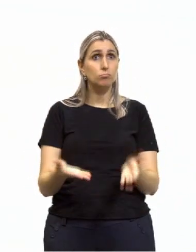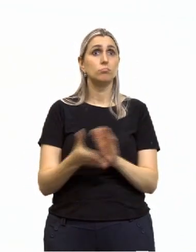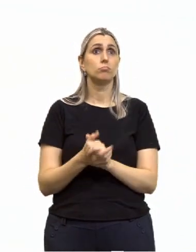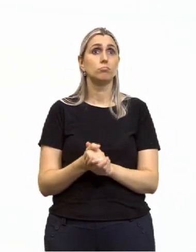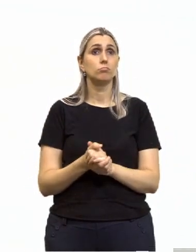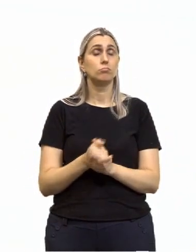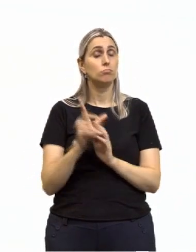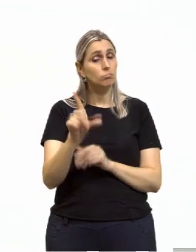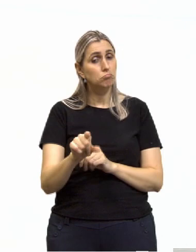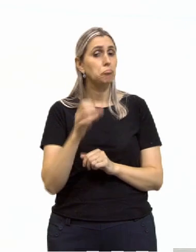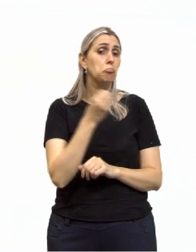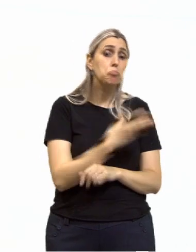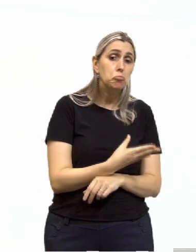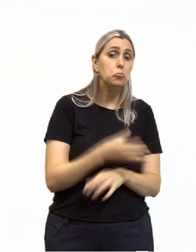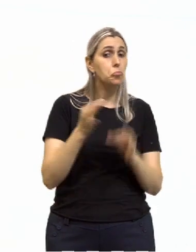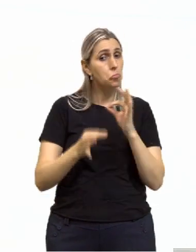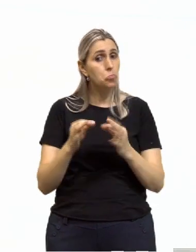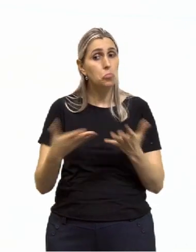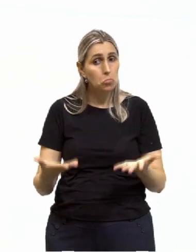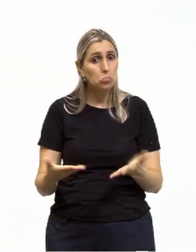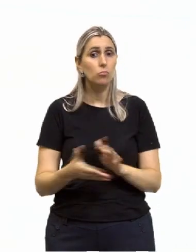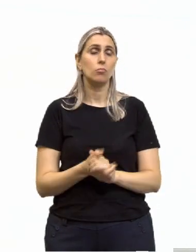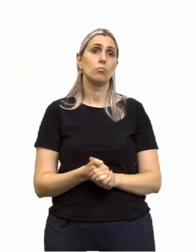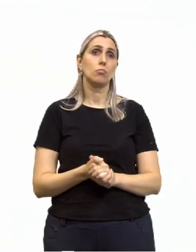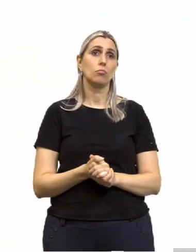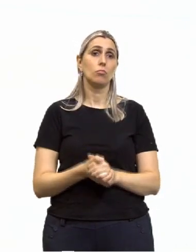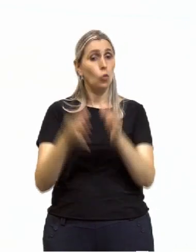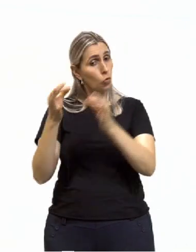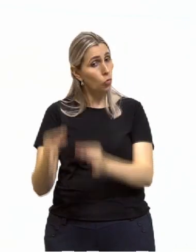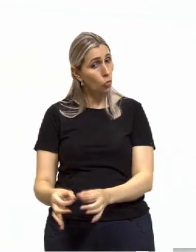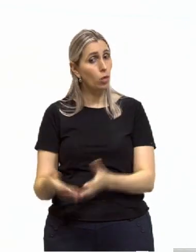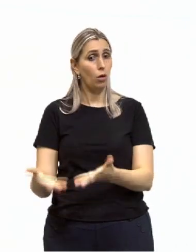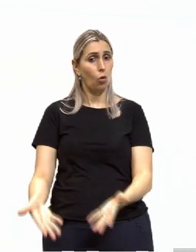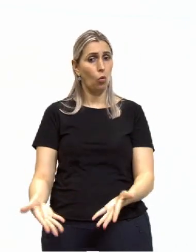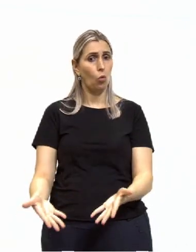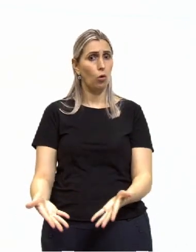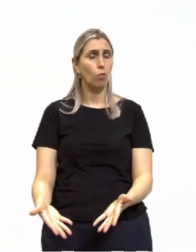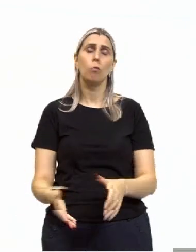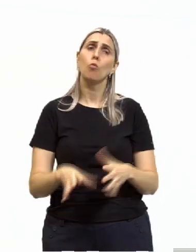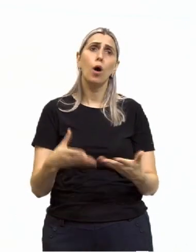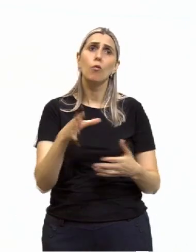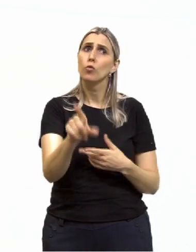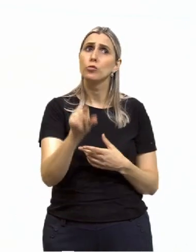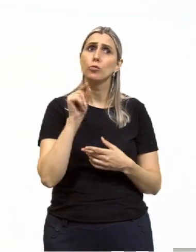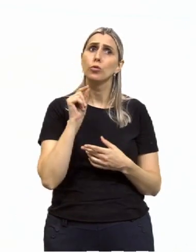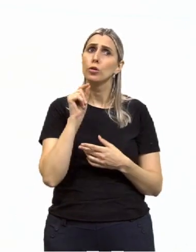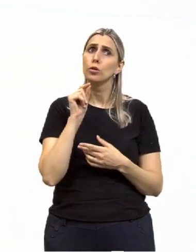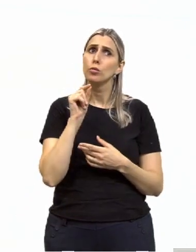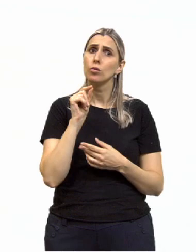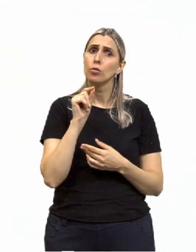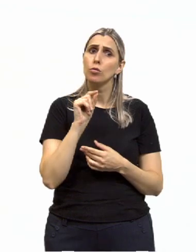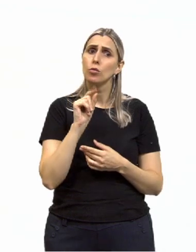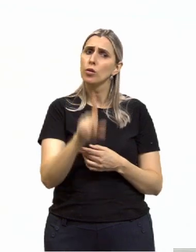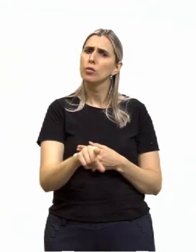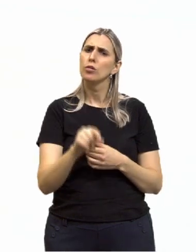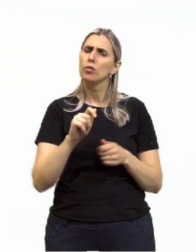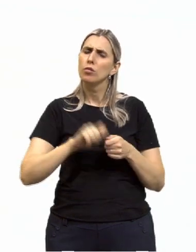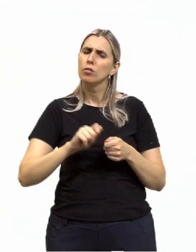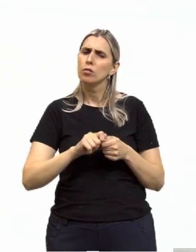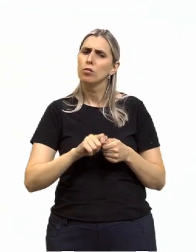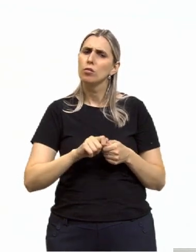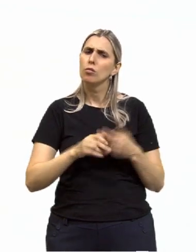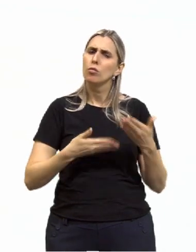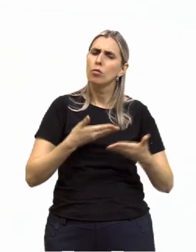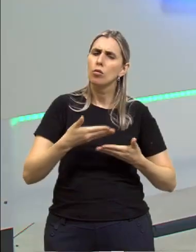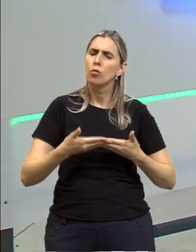Ele tomar a decisão do que é bom, do que é justo, do que é correto. Qual a decisão que vou tomar? Tomar uma decisão envolve o quê?